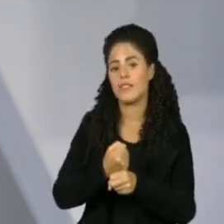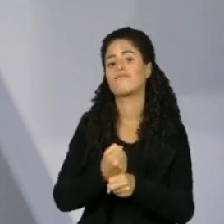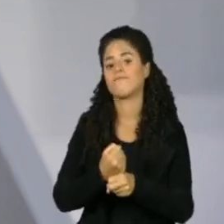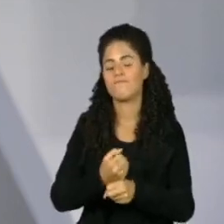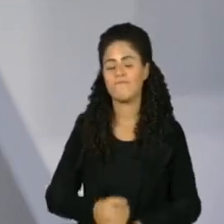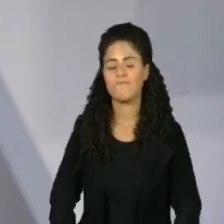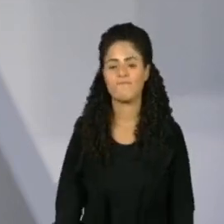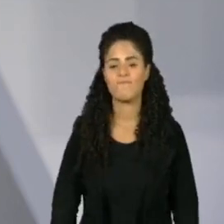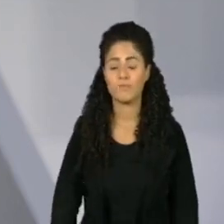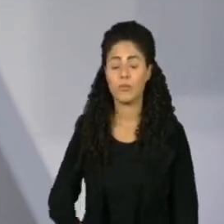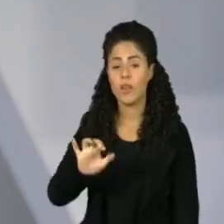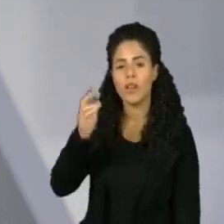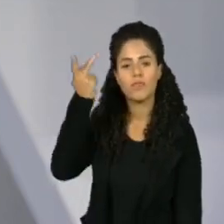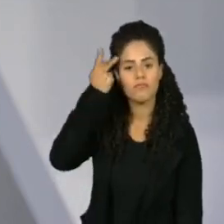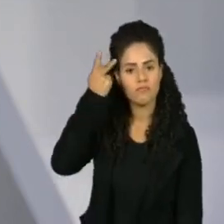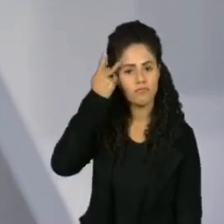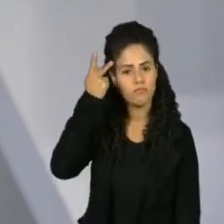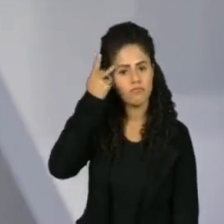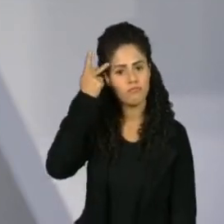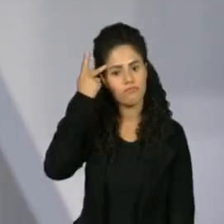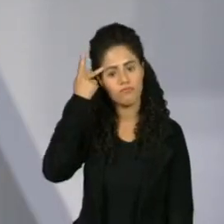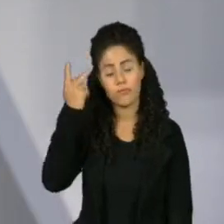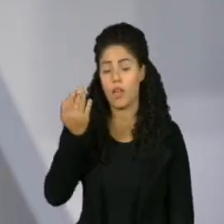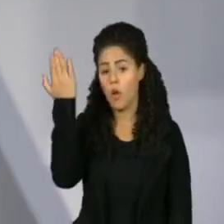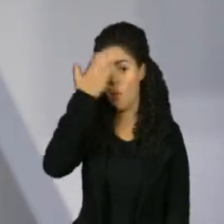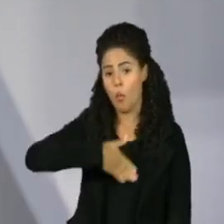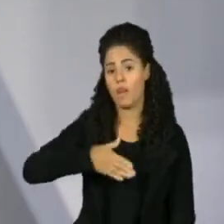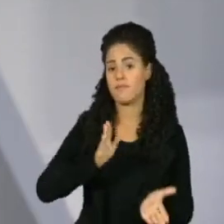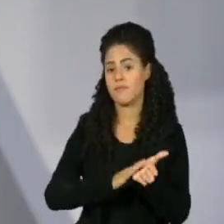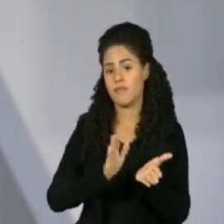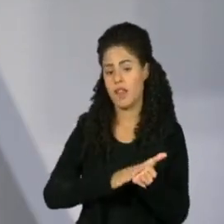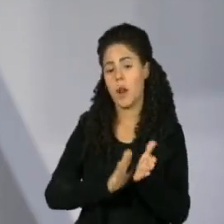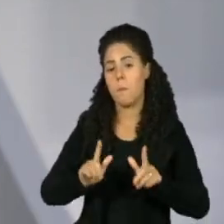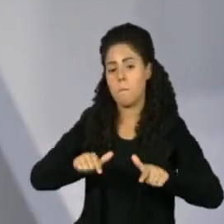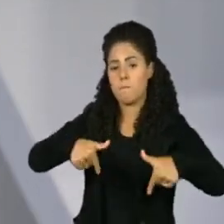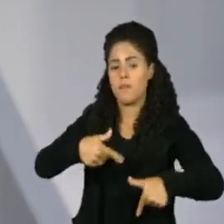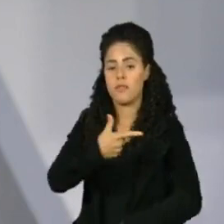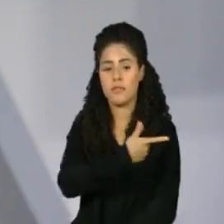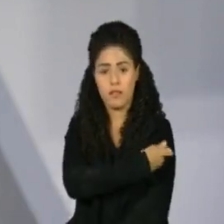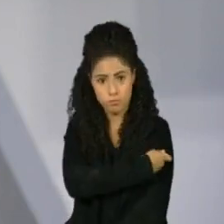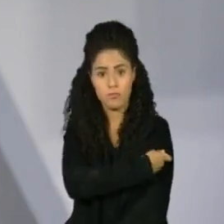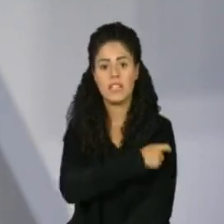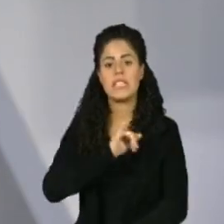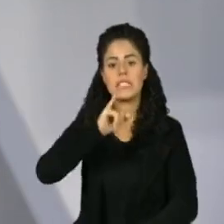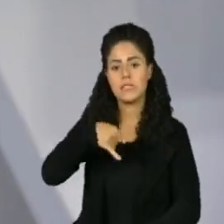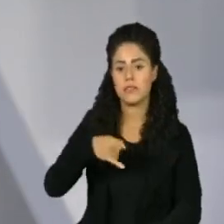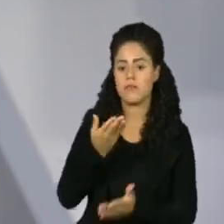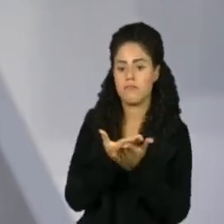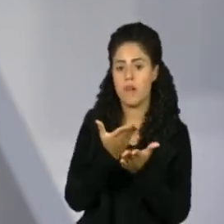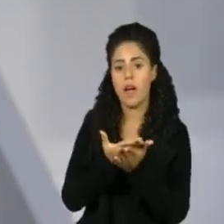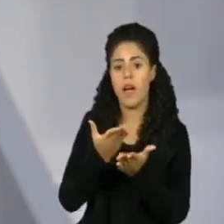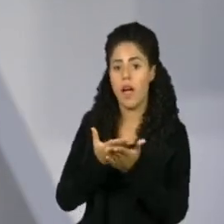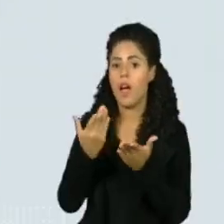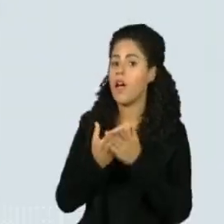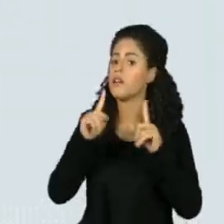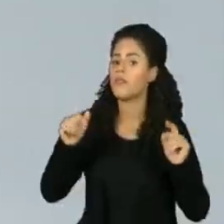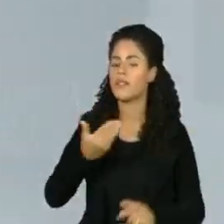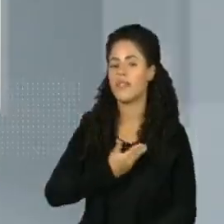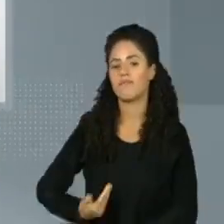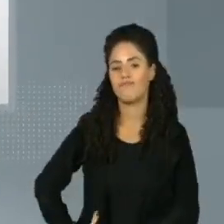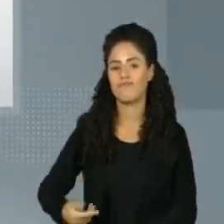E o Estado de São Paulo vai exigir o comprovante de imunização contra a Covid-19 de estudantes da rede estadual.